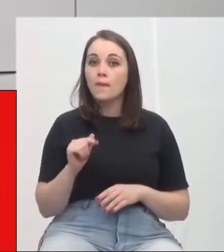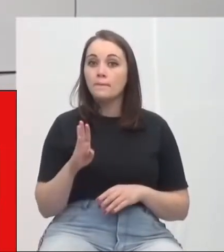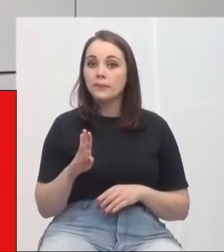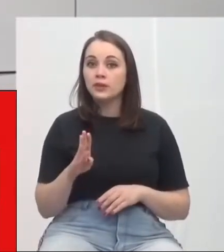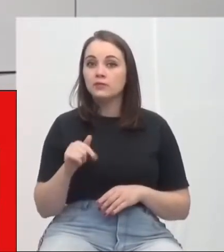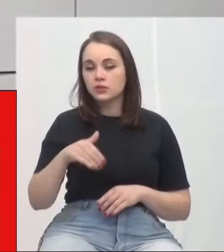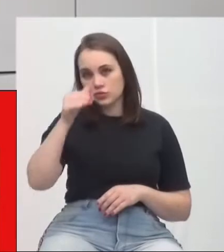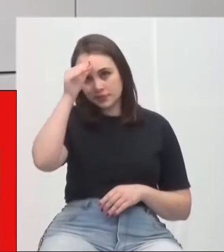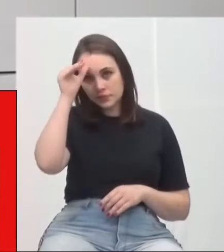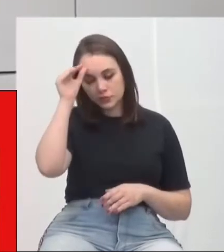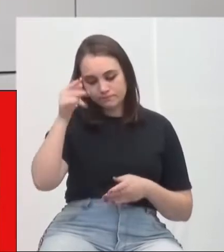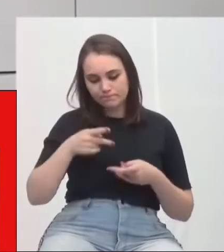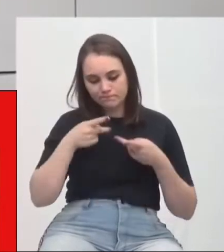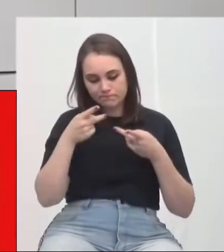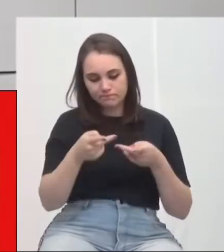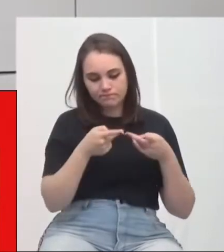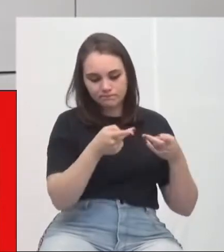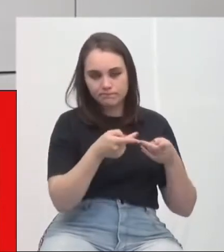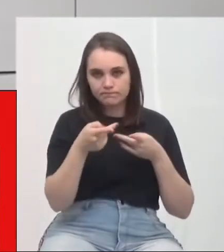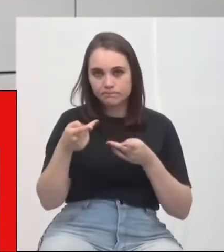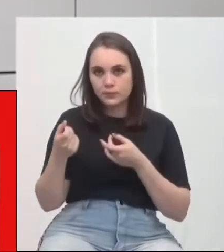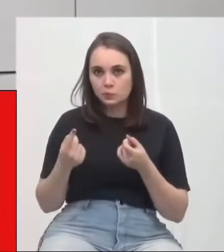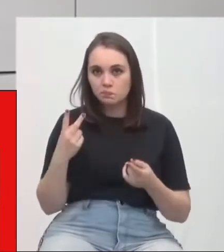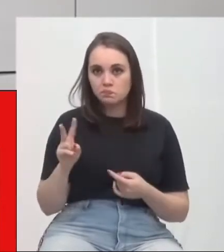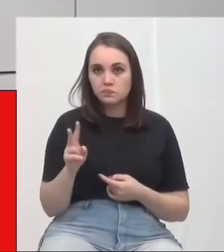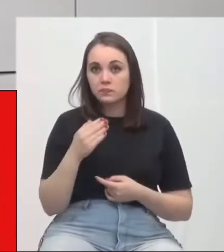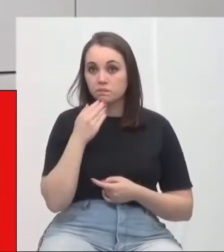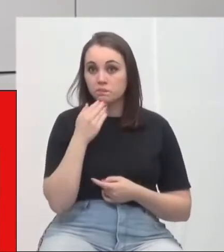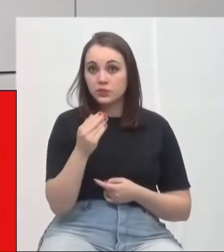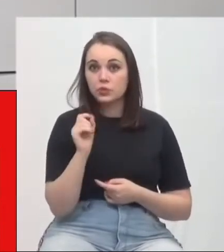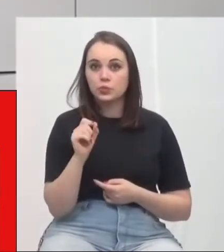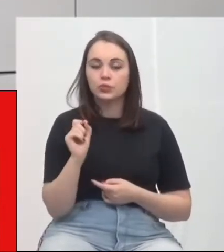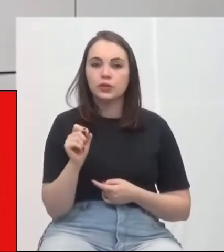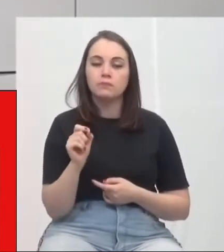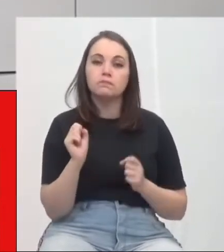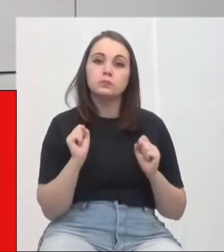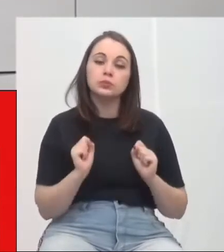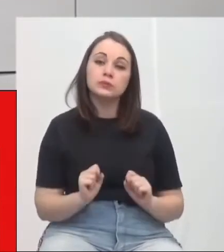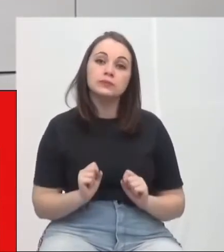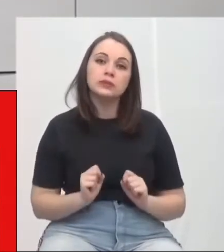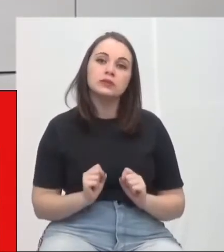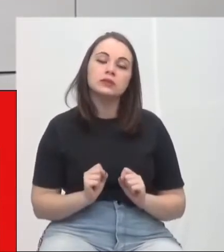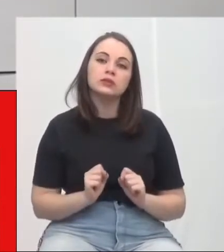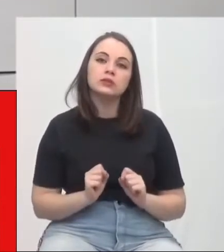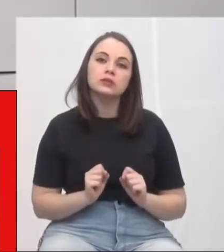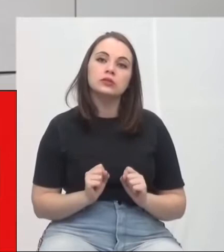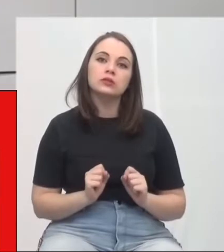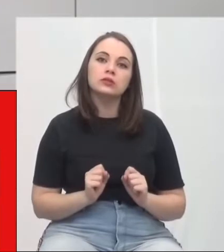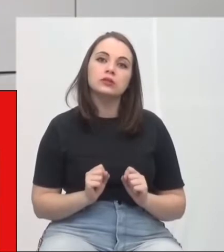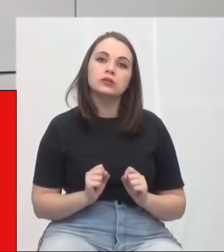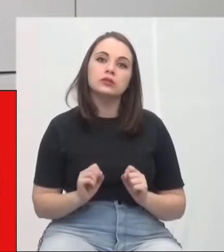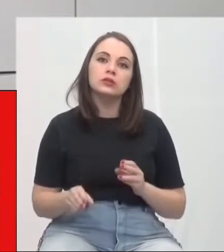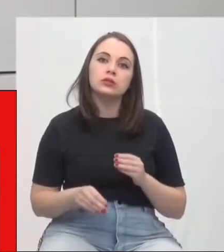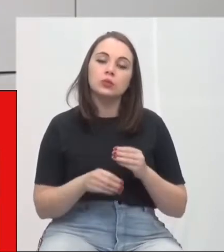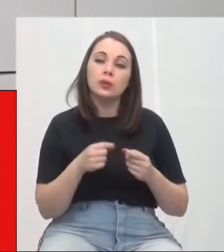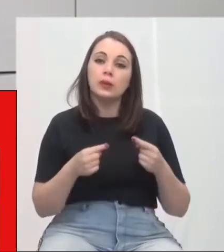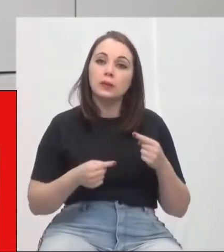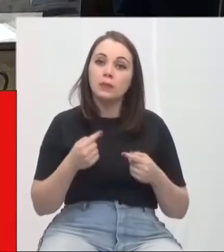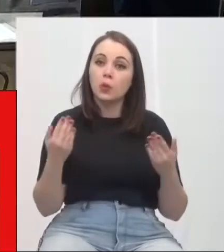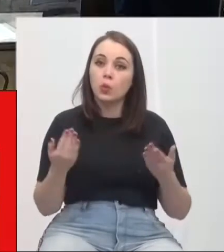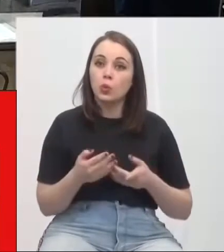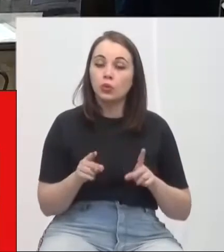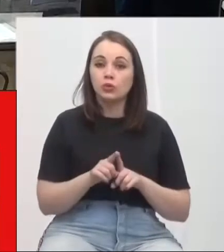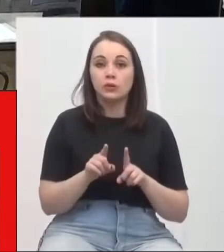Serafim. Ele veio aqui pedir a possibilidade de nós incluirmos na pauta, tanto hoje quanto